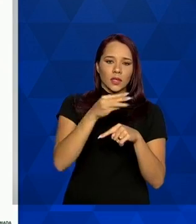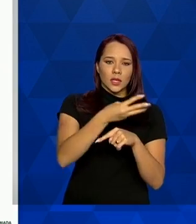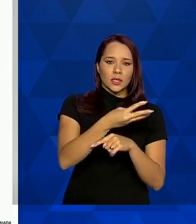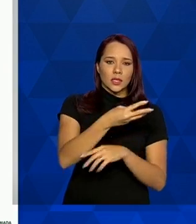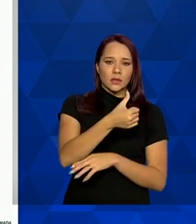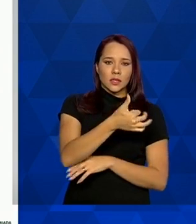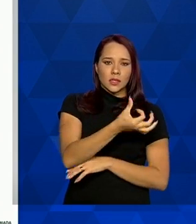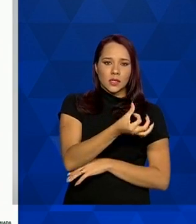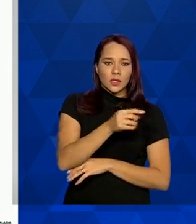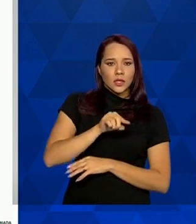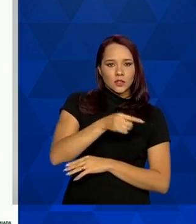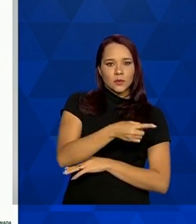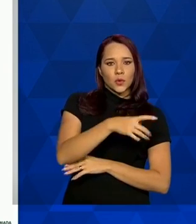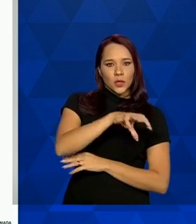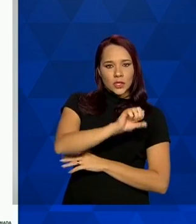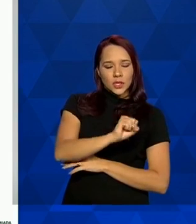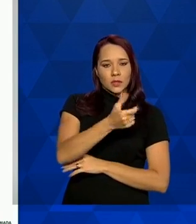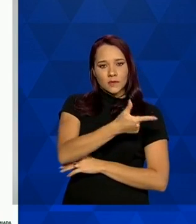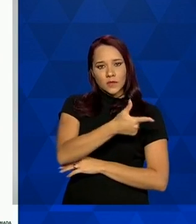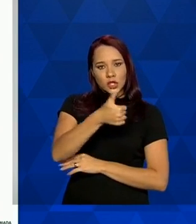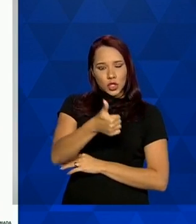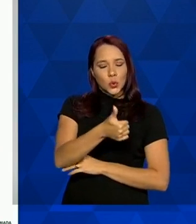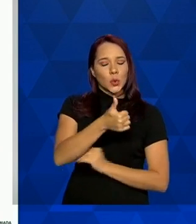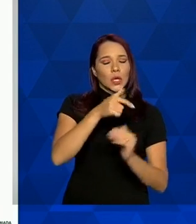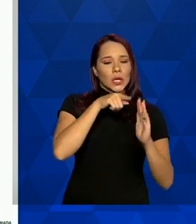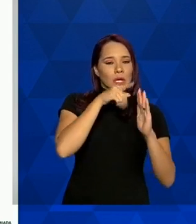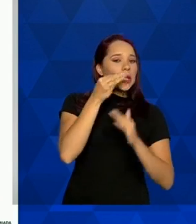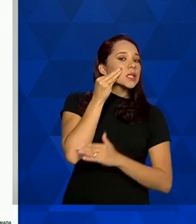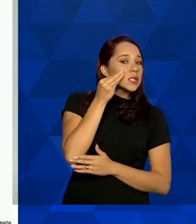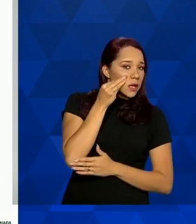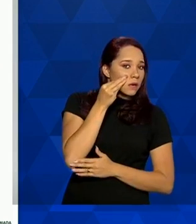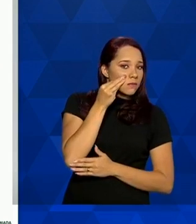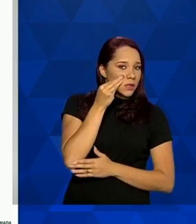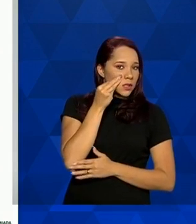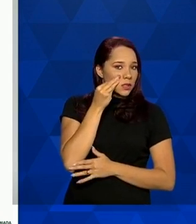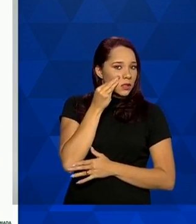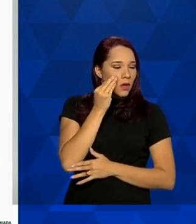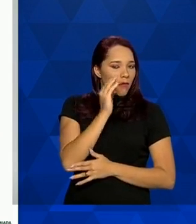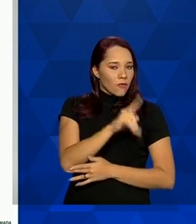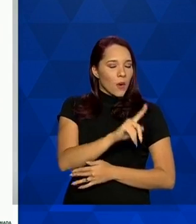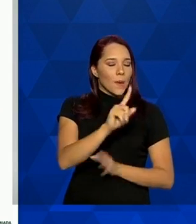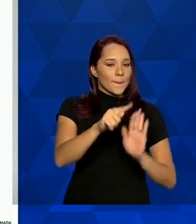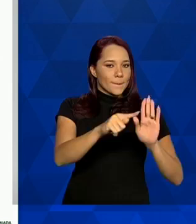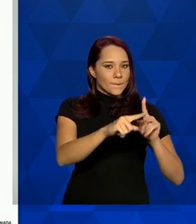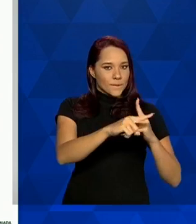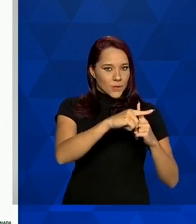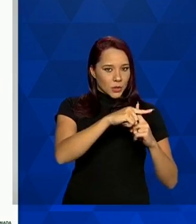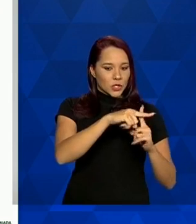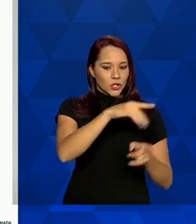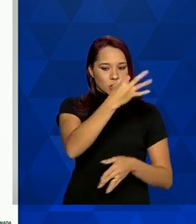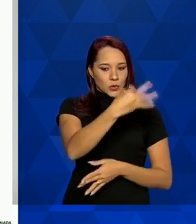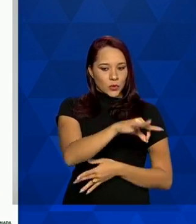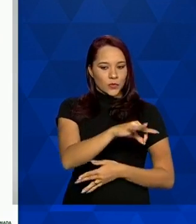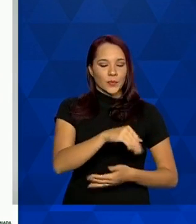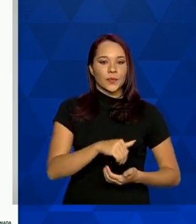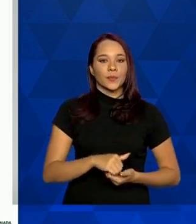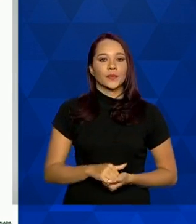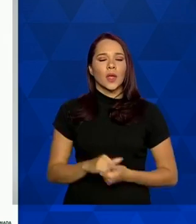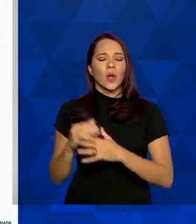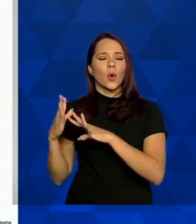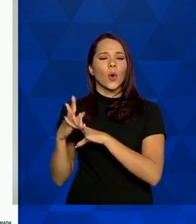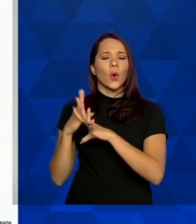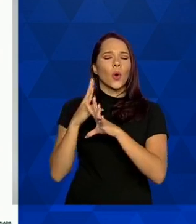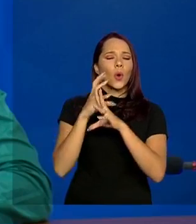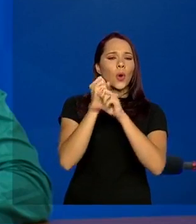316 mil 821 exames foram positivos na hora na nós calculamos